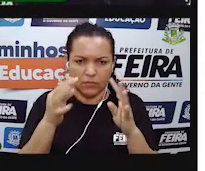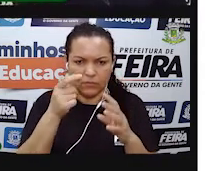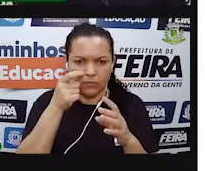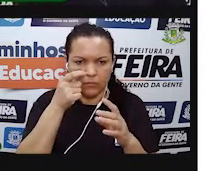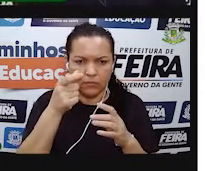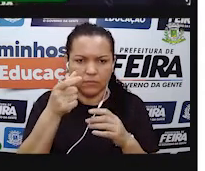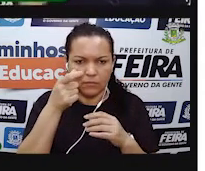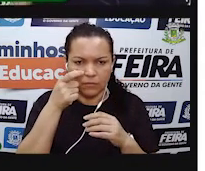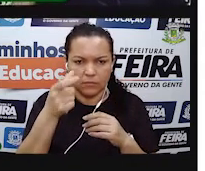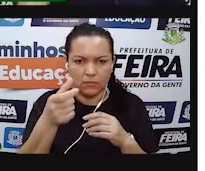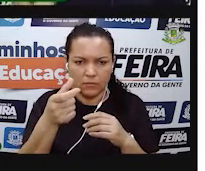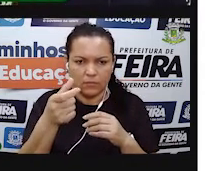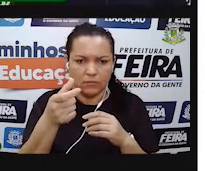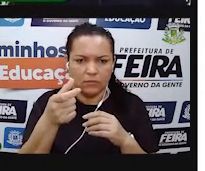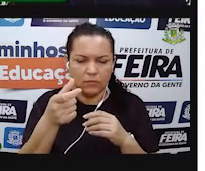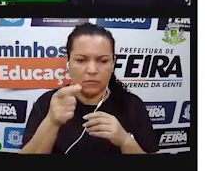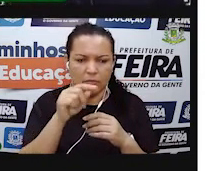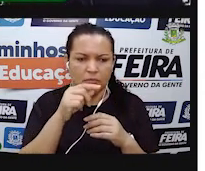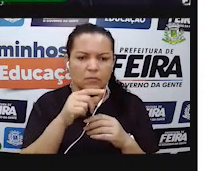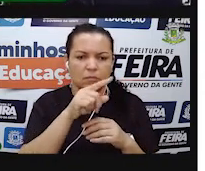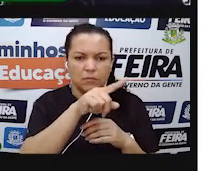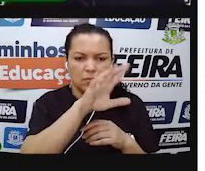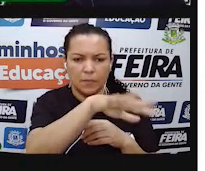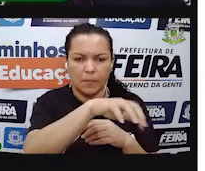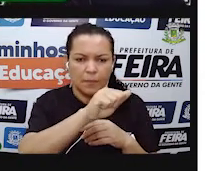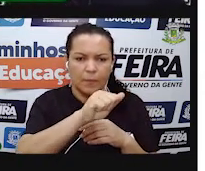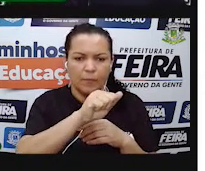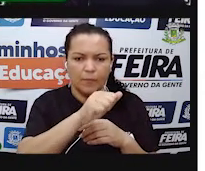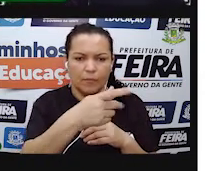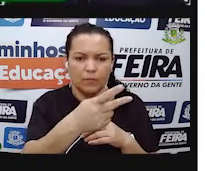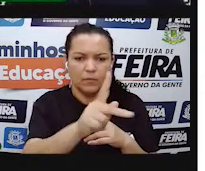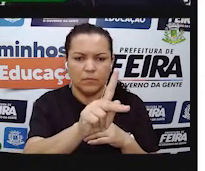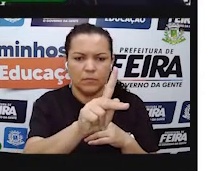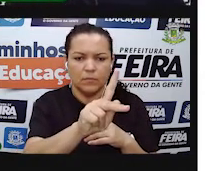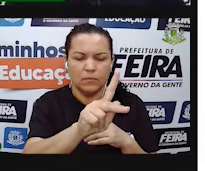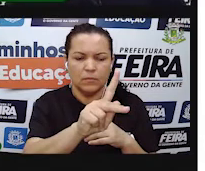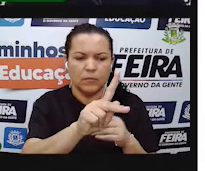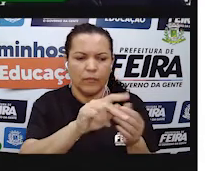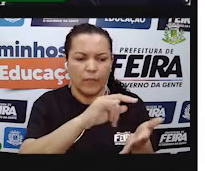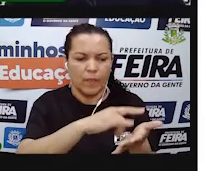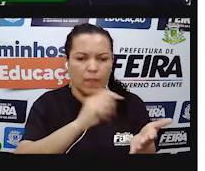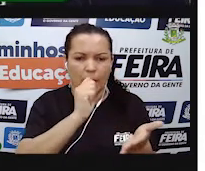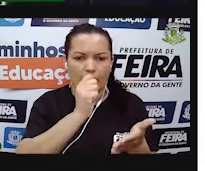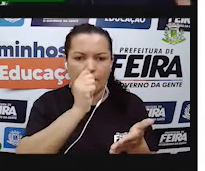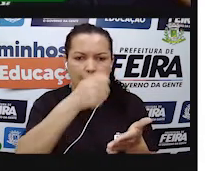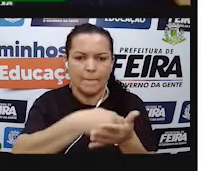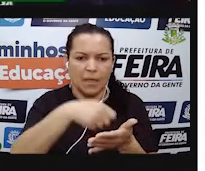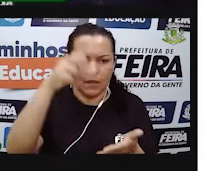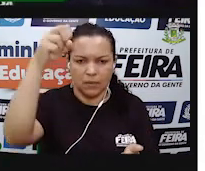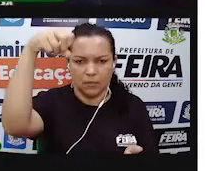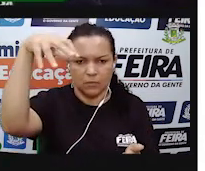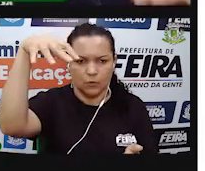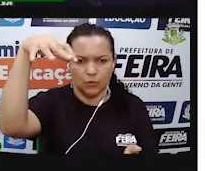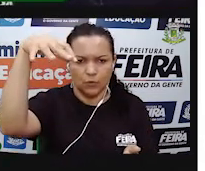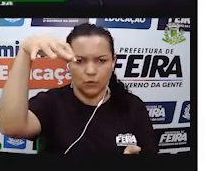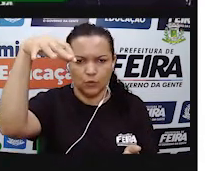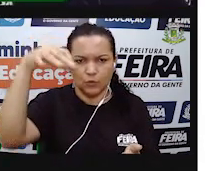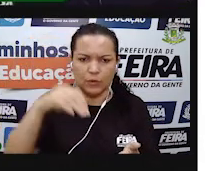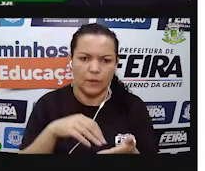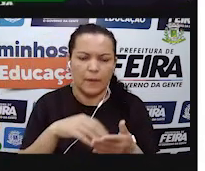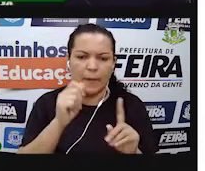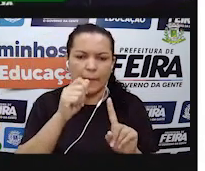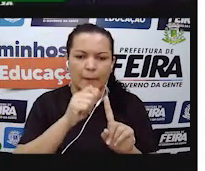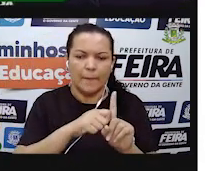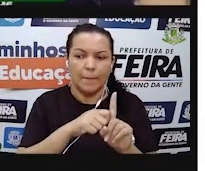eu queria que você se ligasse, tá bom? E fosse aí na sua casa e pegasse uma